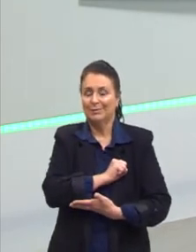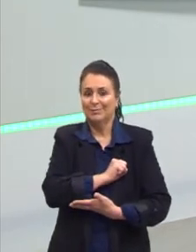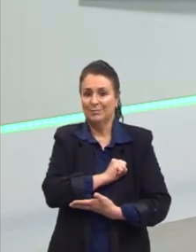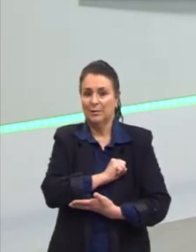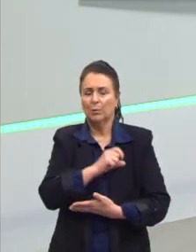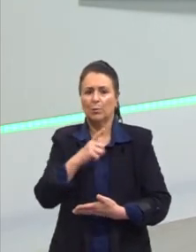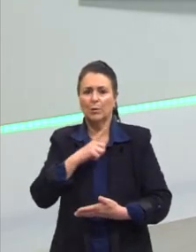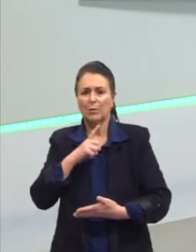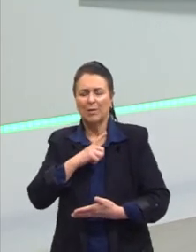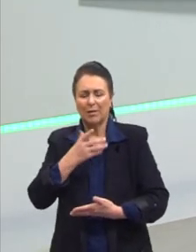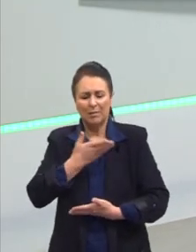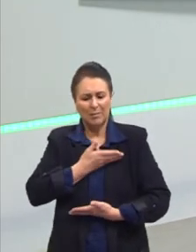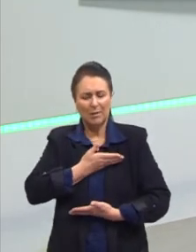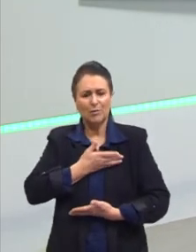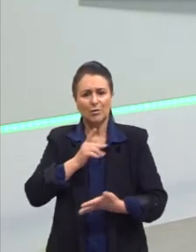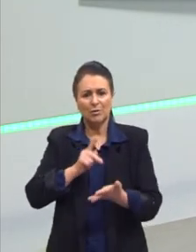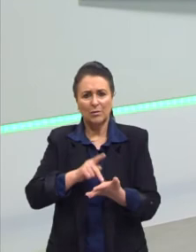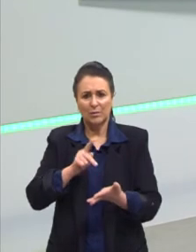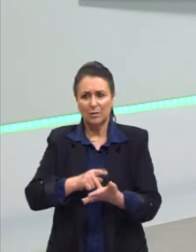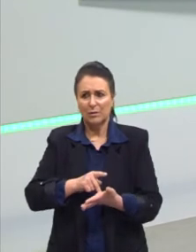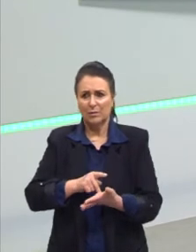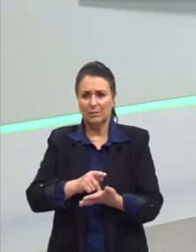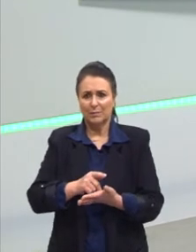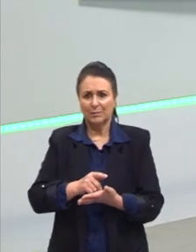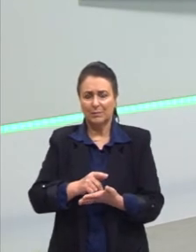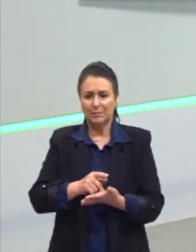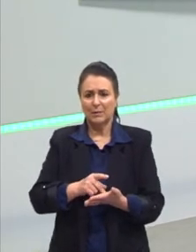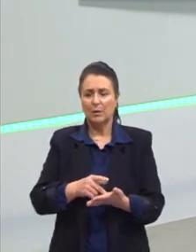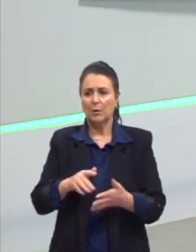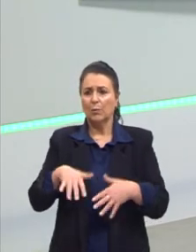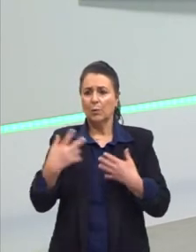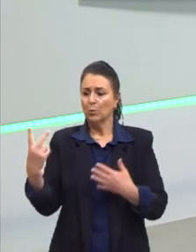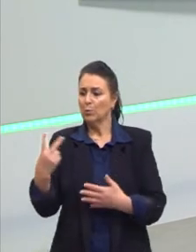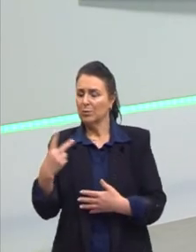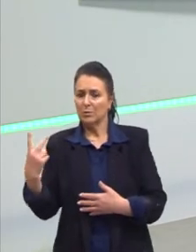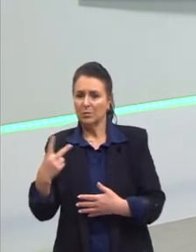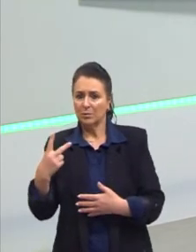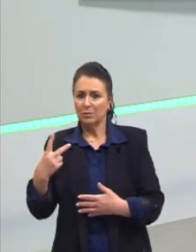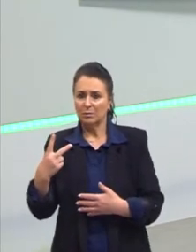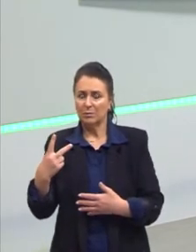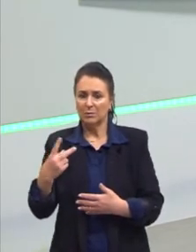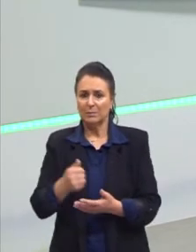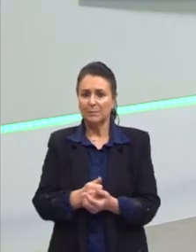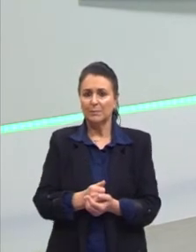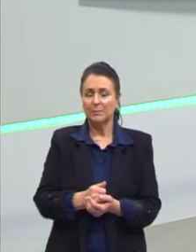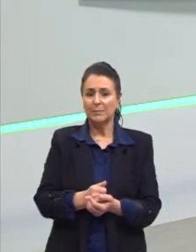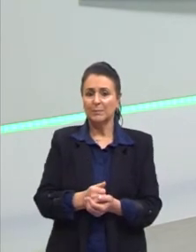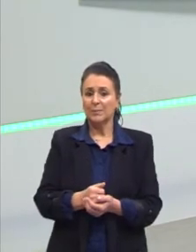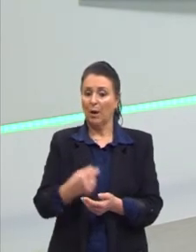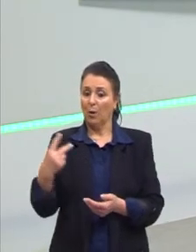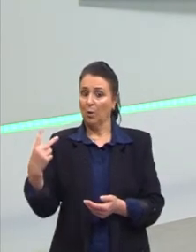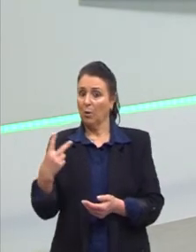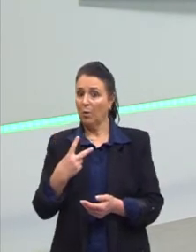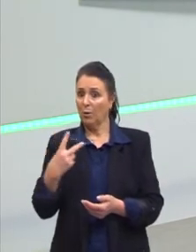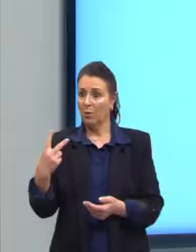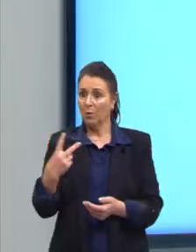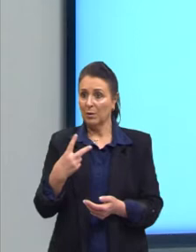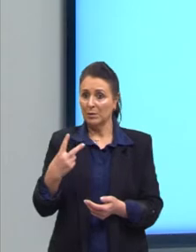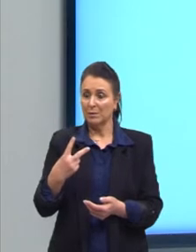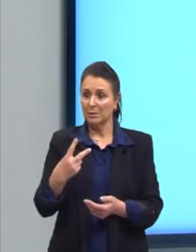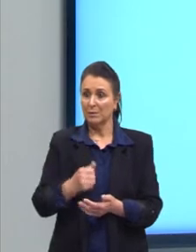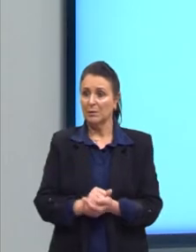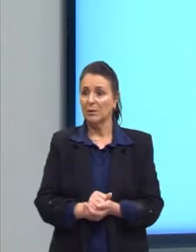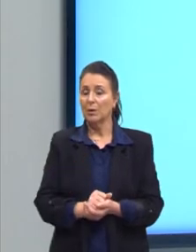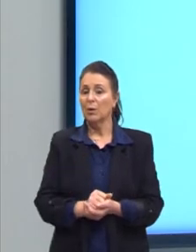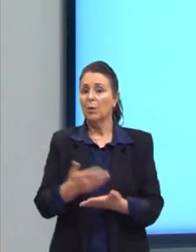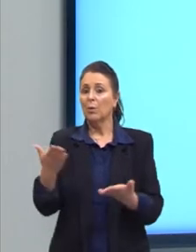amizade, né? Ou é um ódio mútuo, quando os dois se odeiam. Então, é os dois. Eu não digo nem ódio, porque aqui, quando